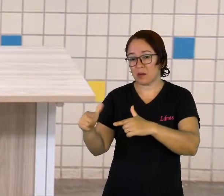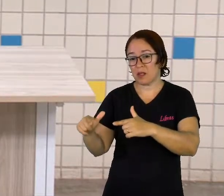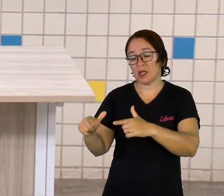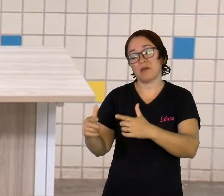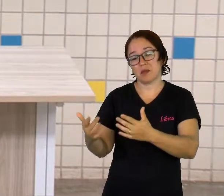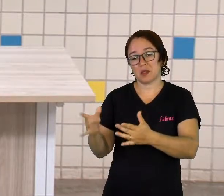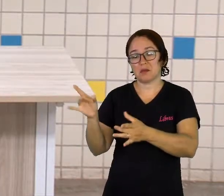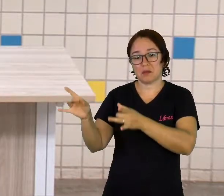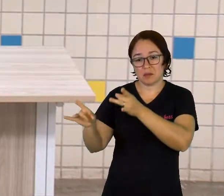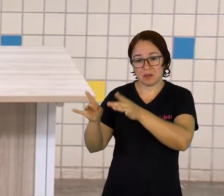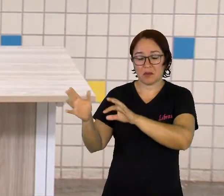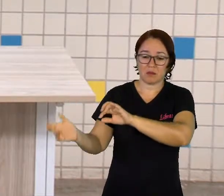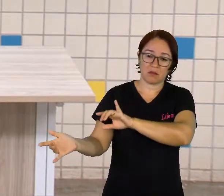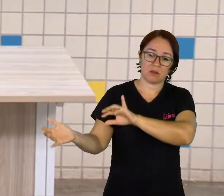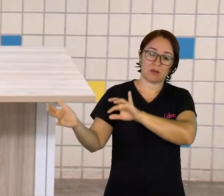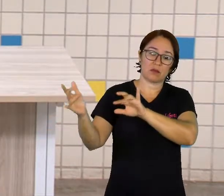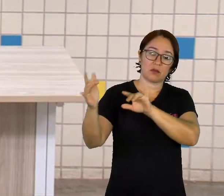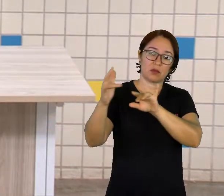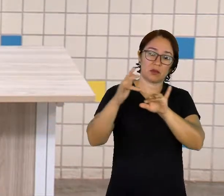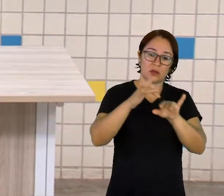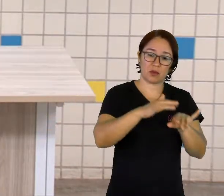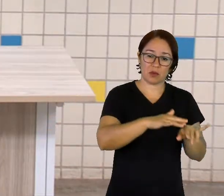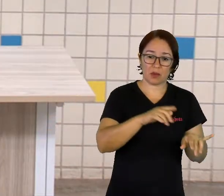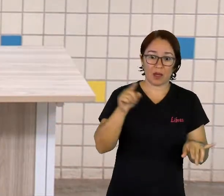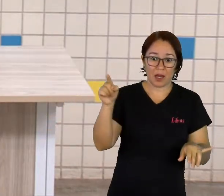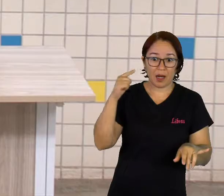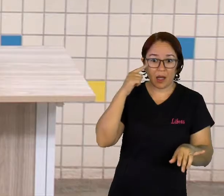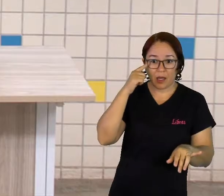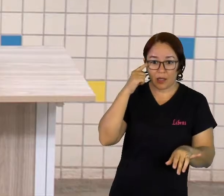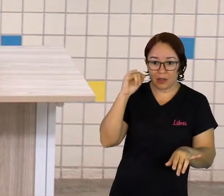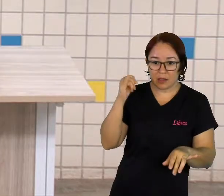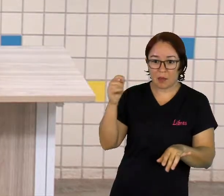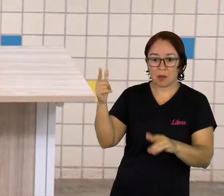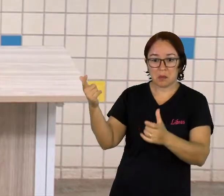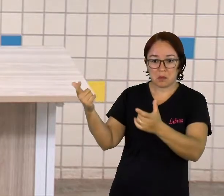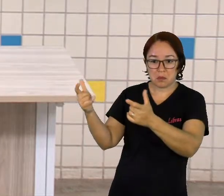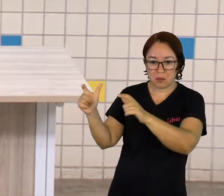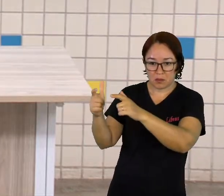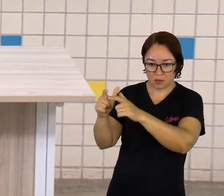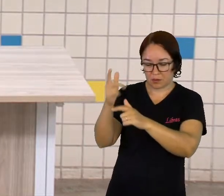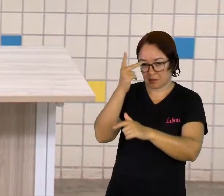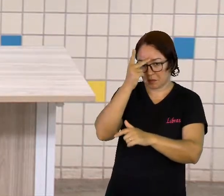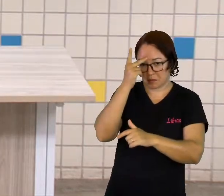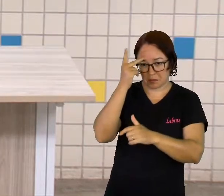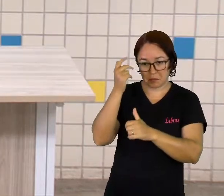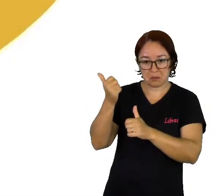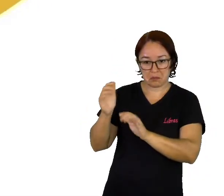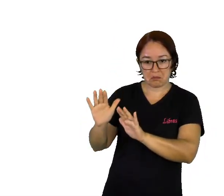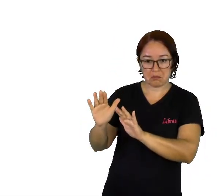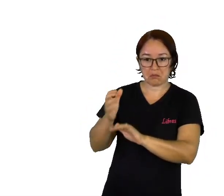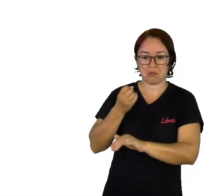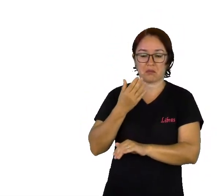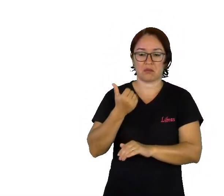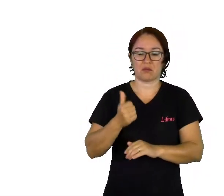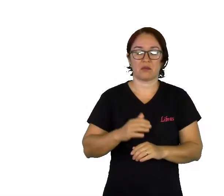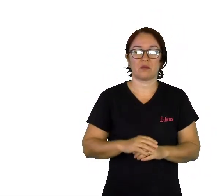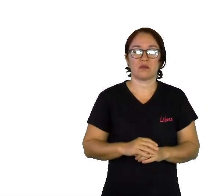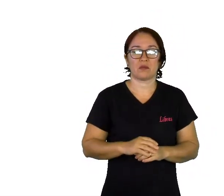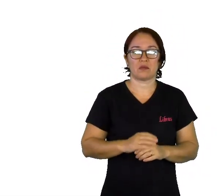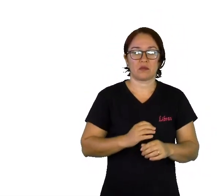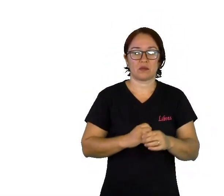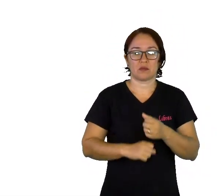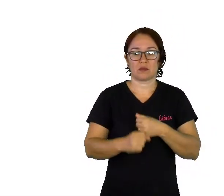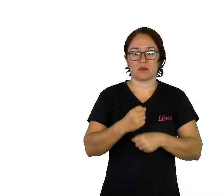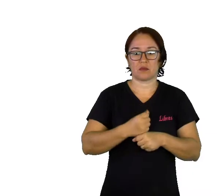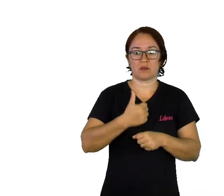o país um pouco menos povoados, vamos dizer assim. Em 1808, o